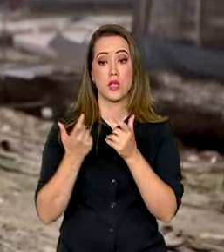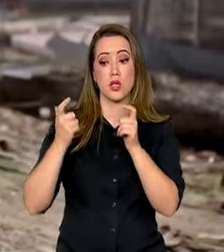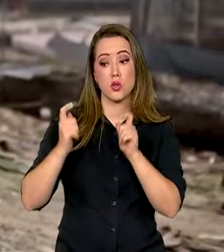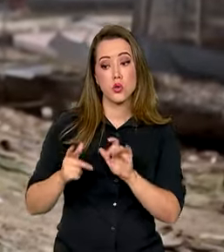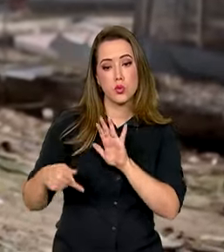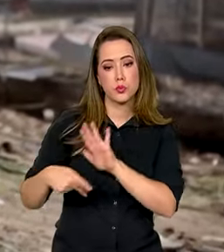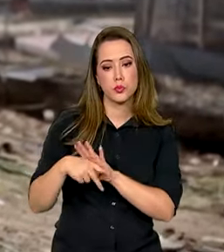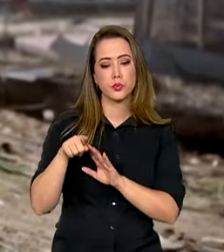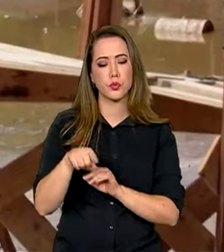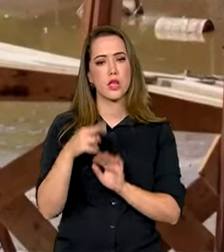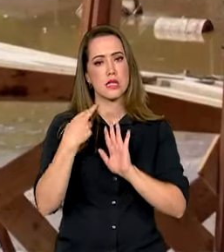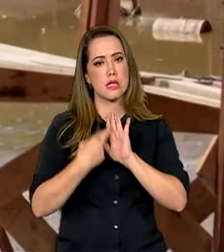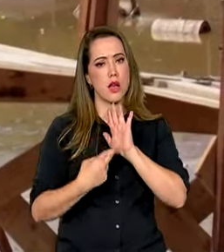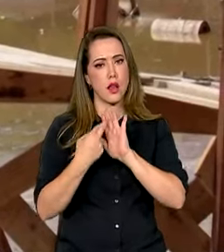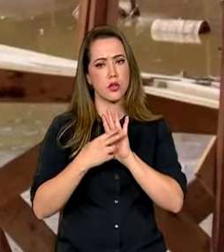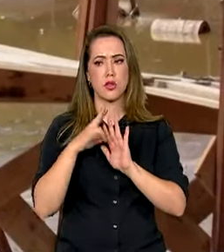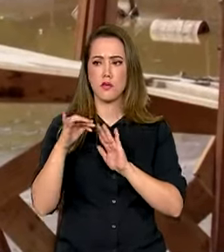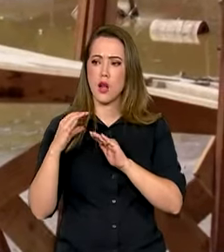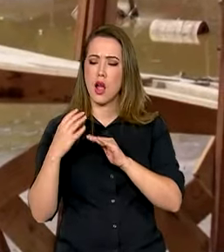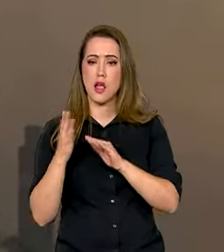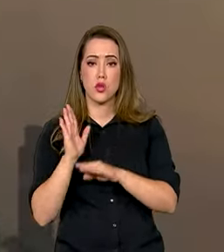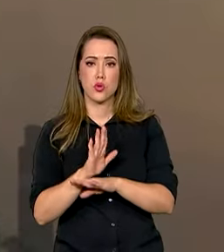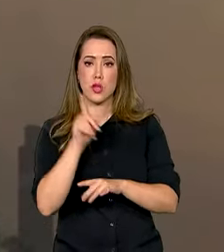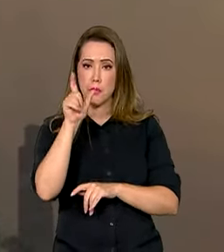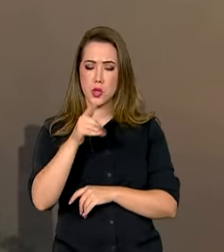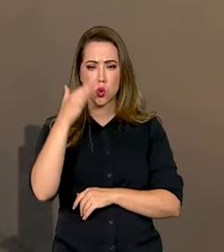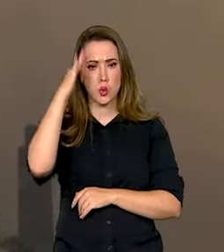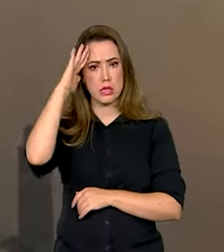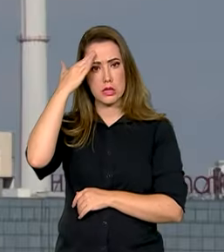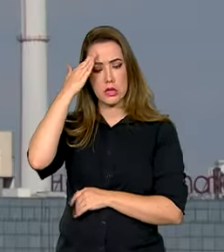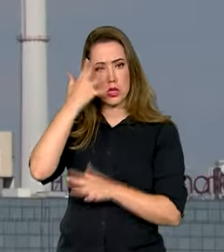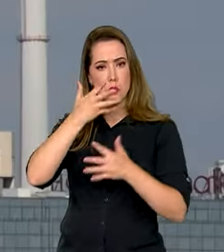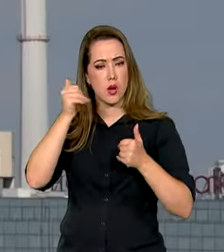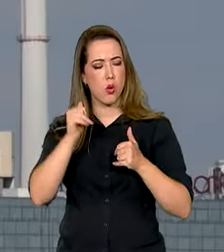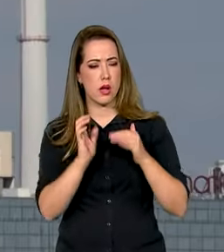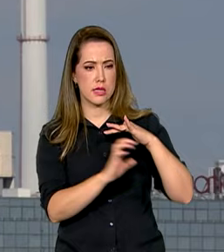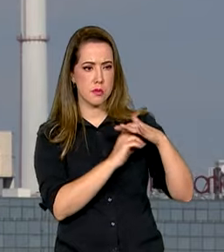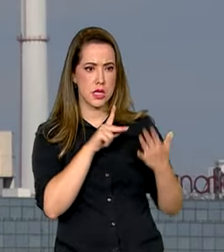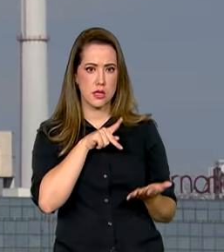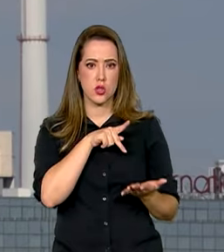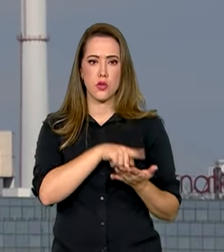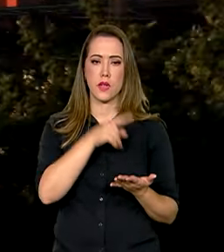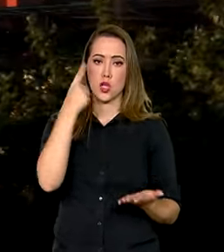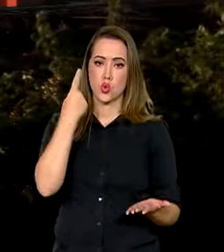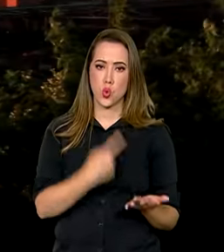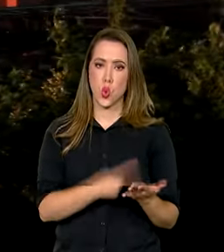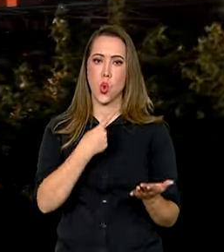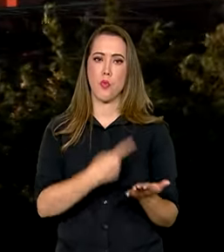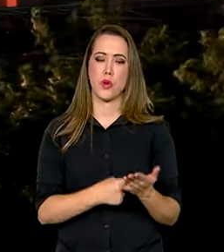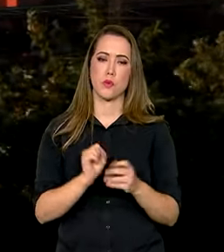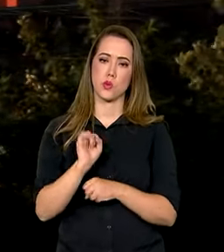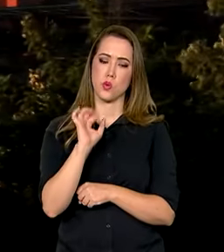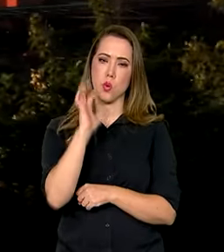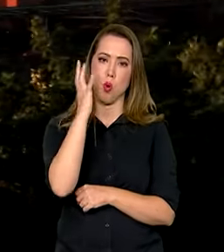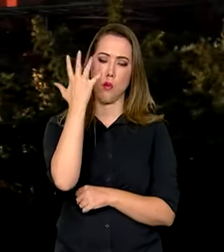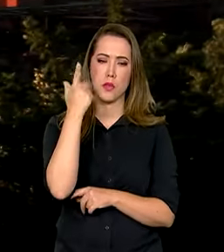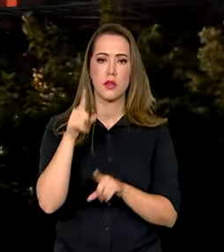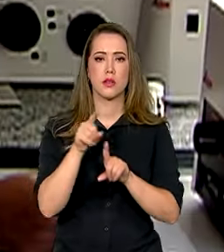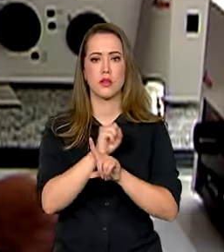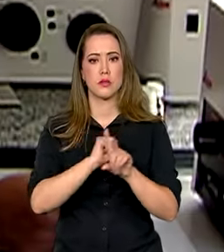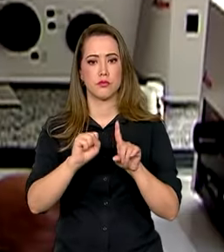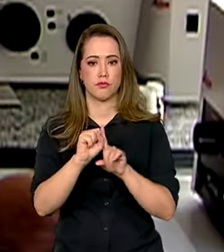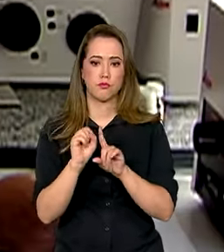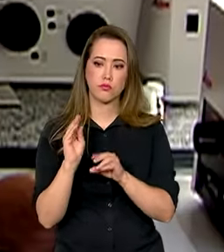relatórios vão ajudar investidores a entenderem melhor quais empresas estão realmente comprometidas com o meio ambiente e a sociedade.